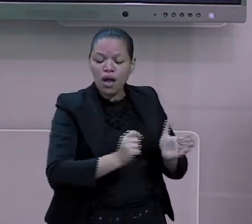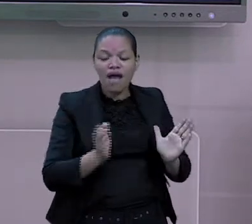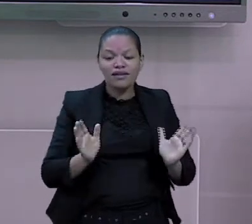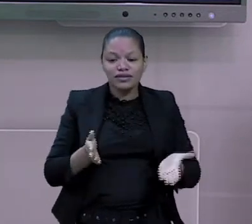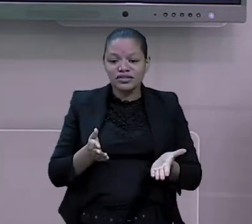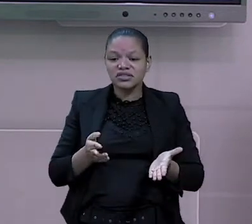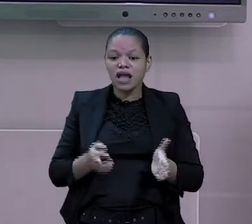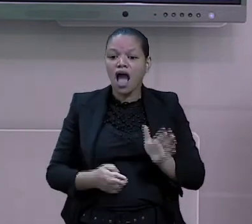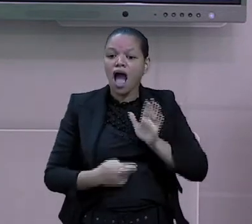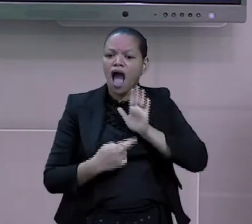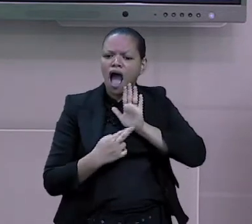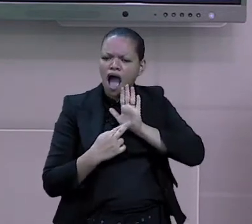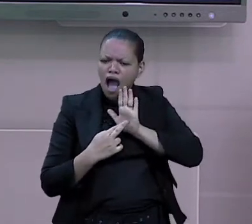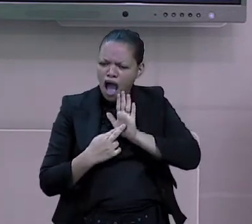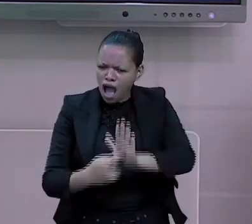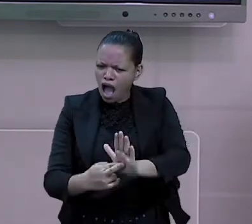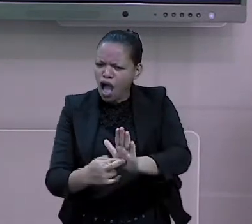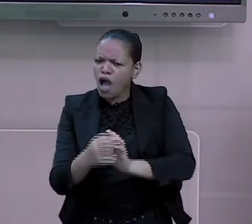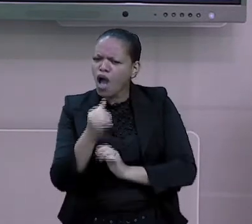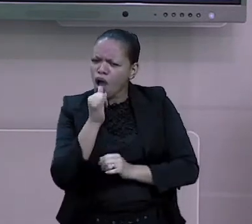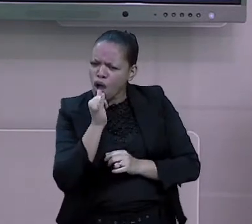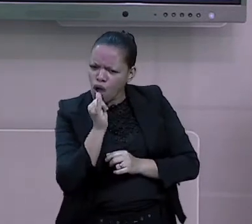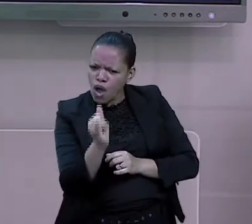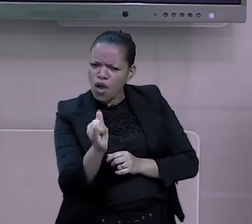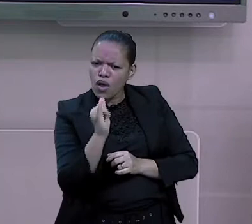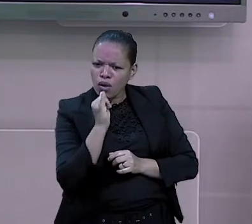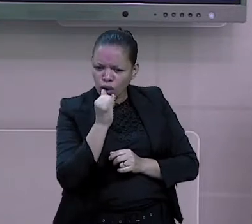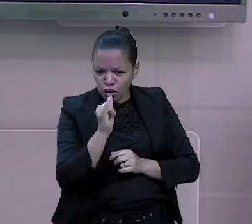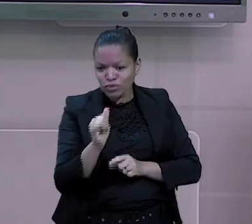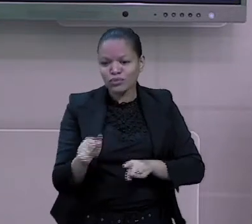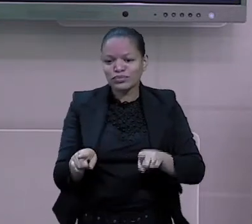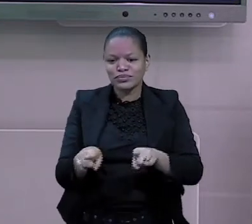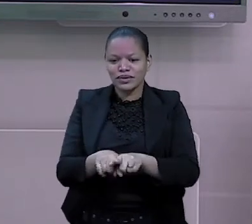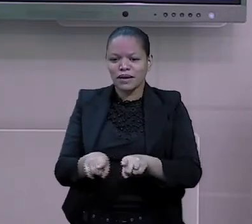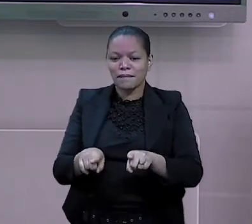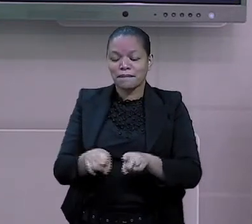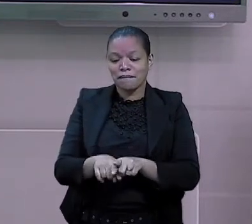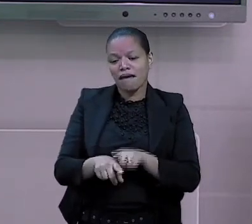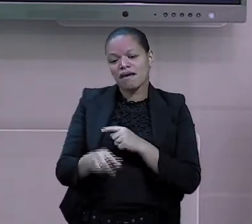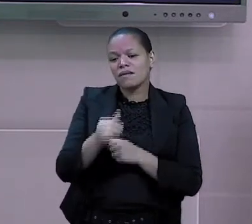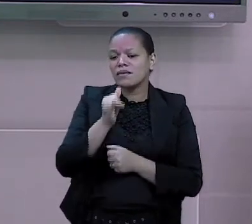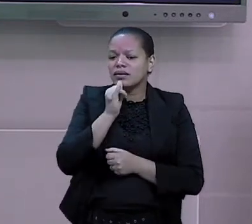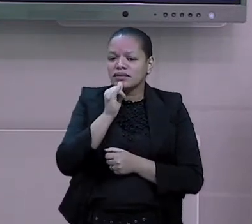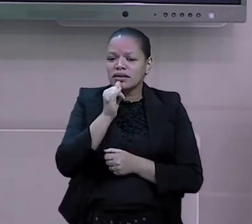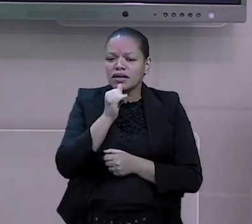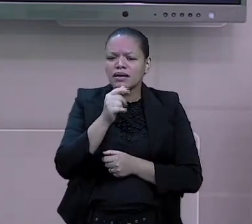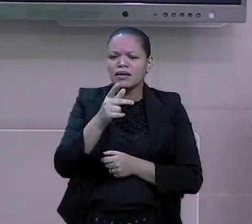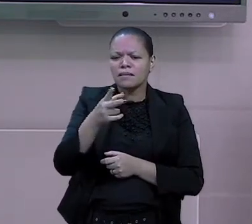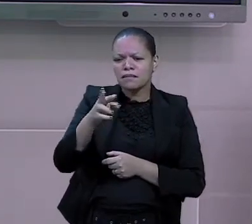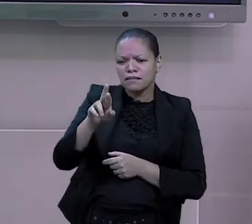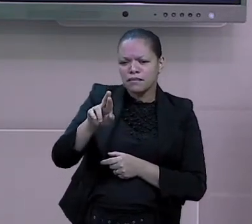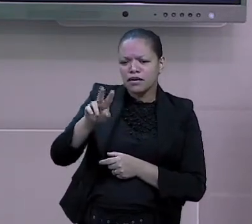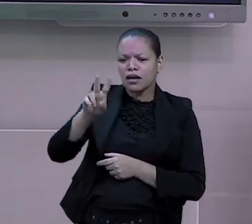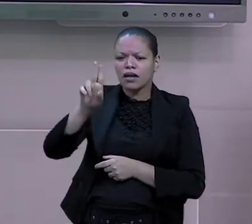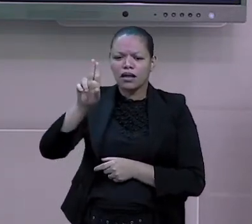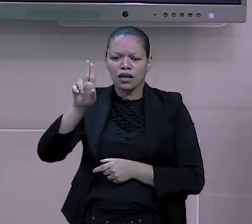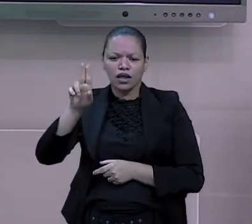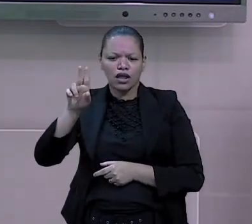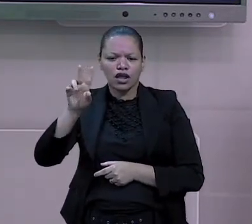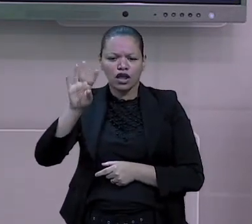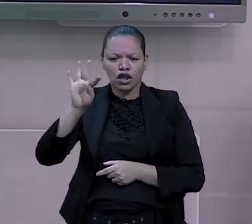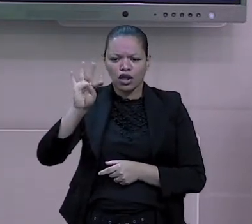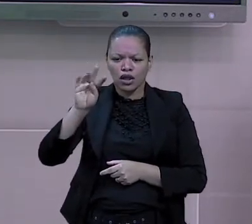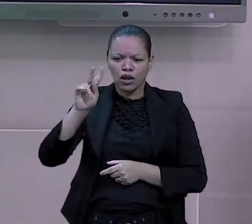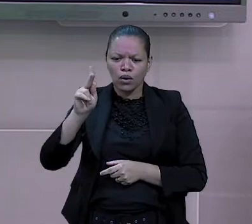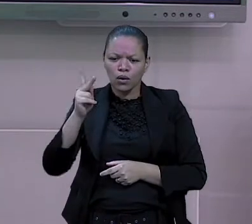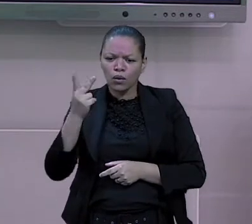recontagem dessas fábulas, que ela fez também uma recontagem das fábulas. E lançou